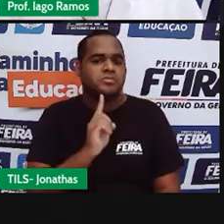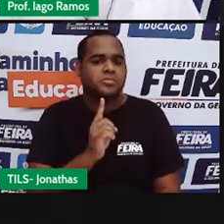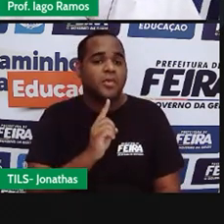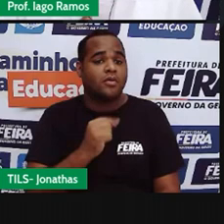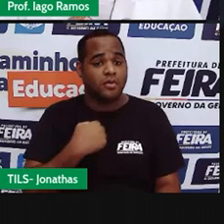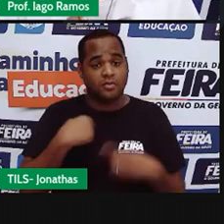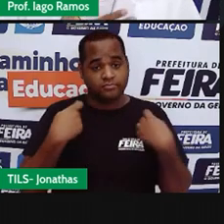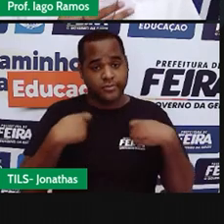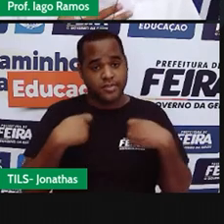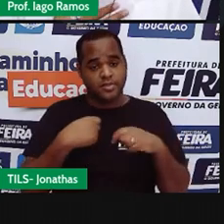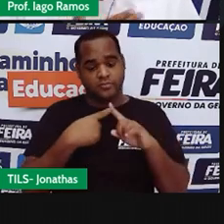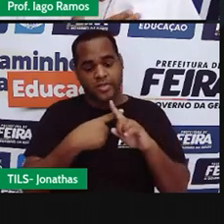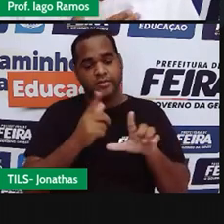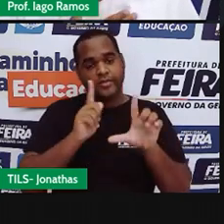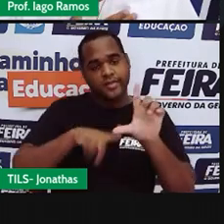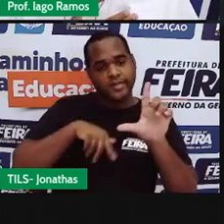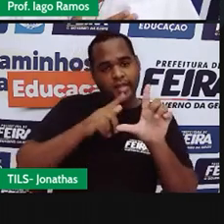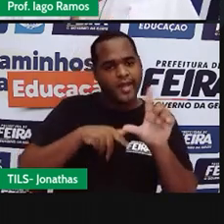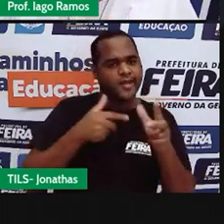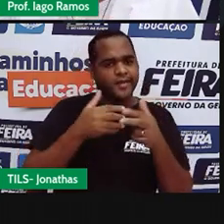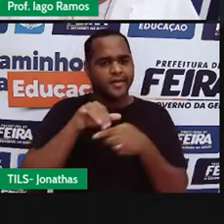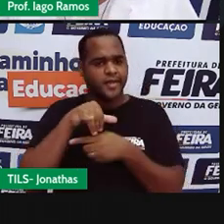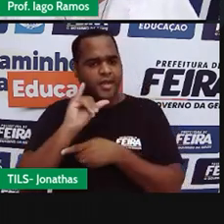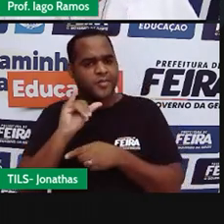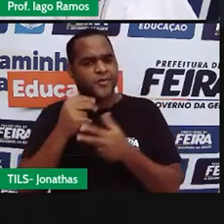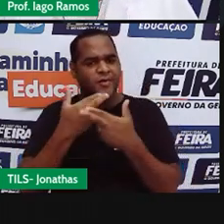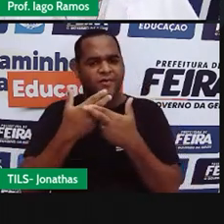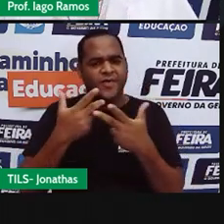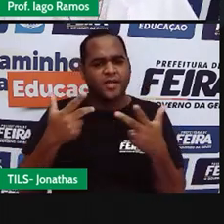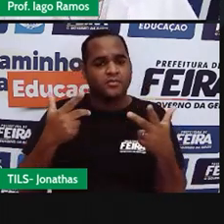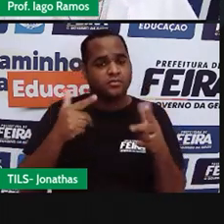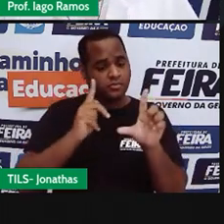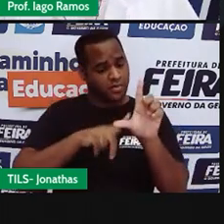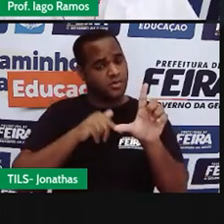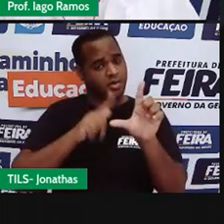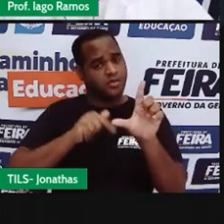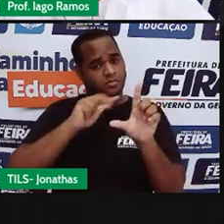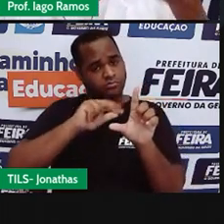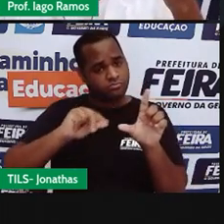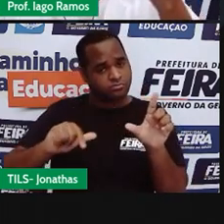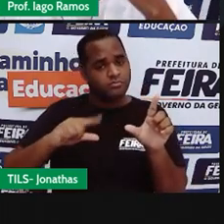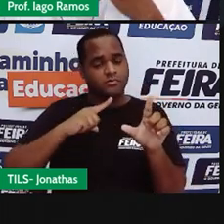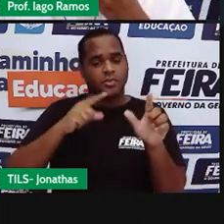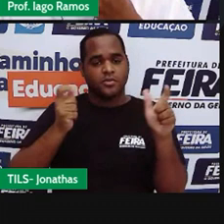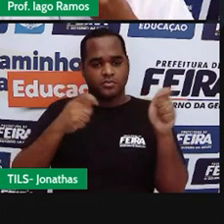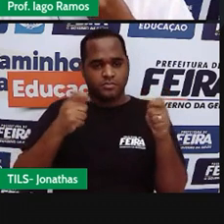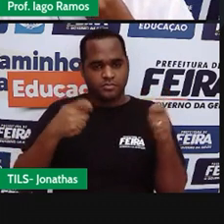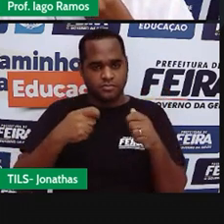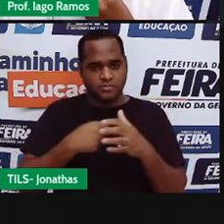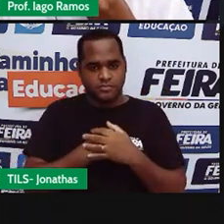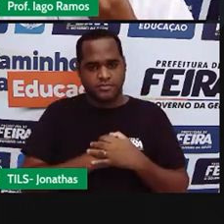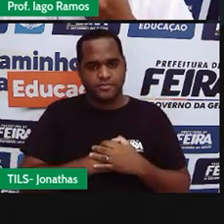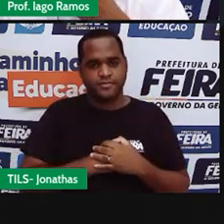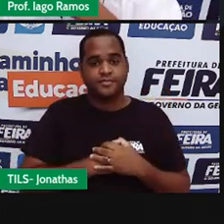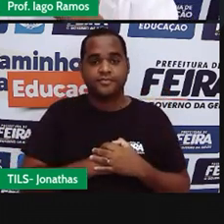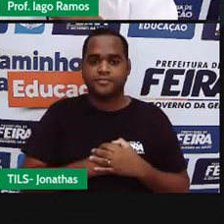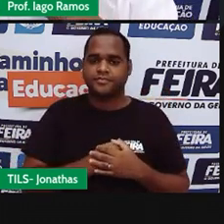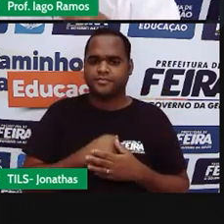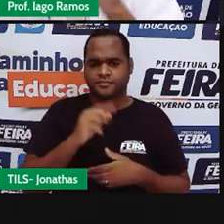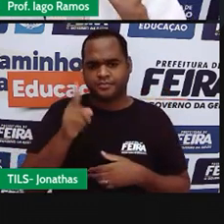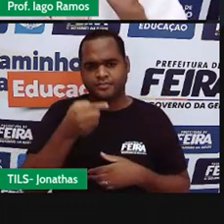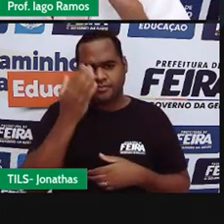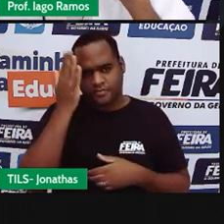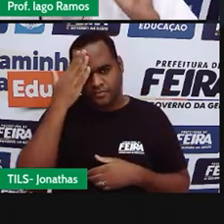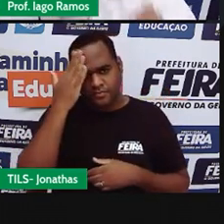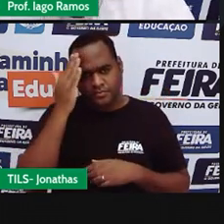a gente pode usar letras. Beleza. Massa, professor. Agora me acompanhe. O é que a gente sabe?